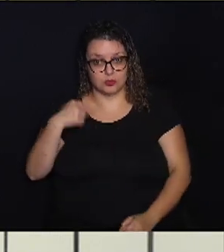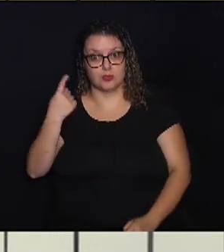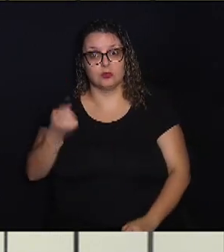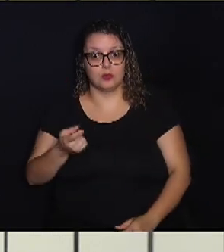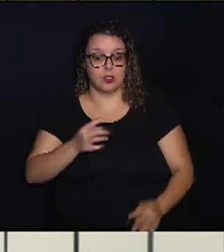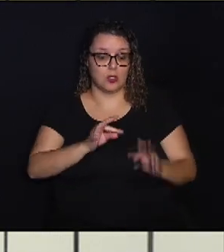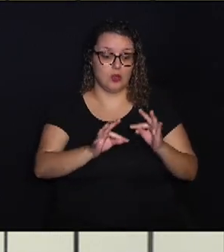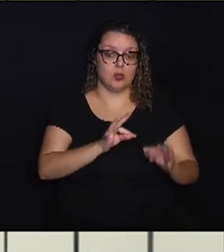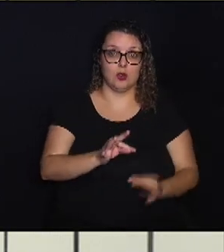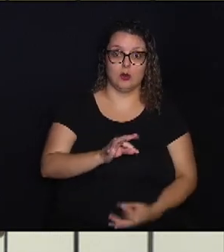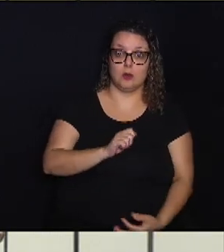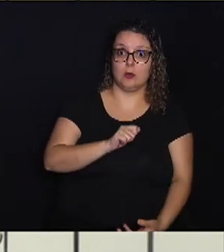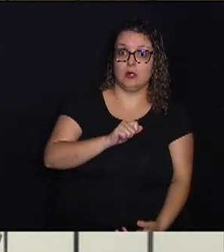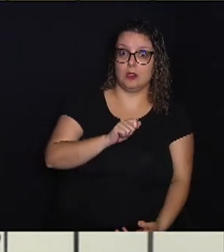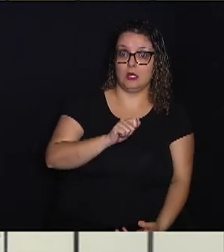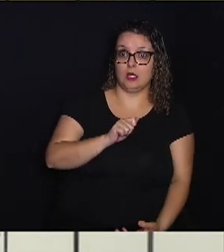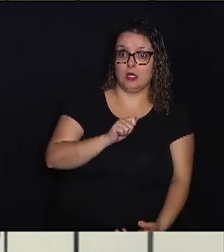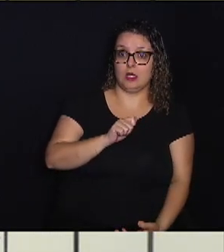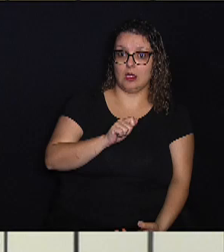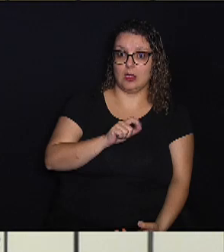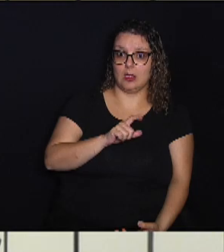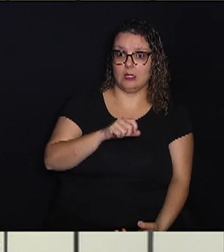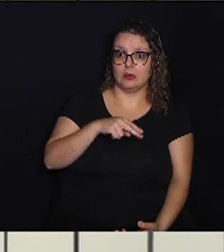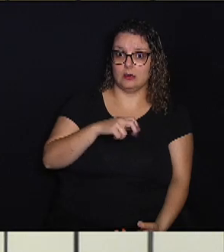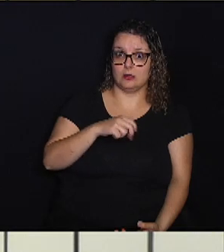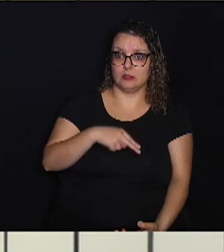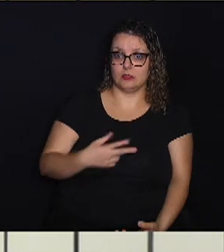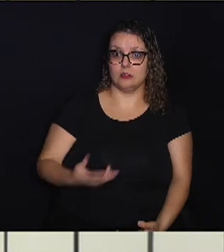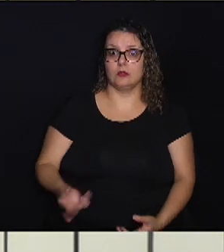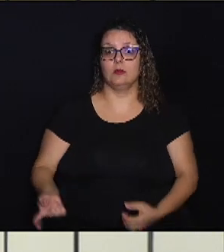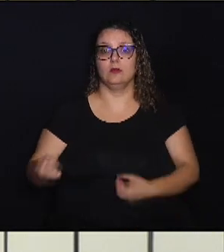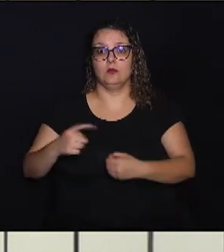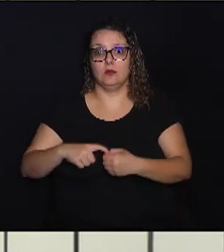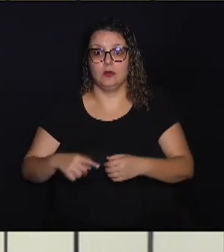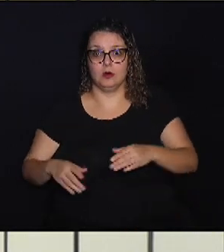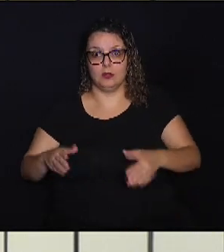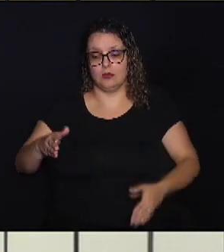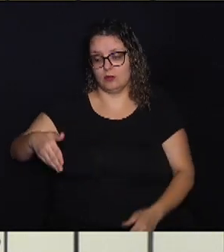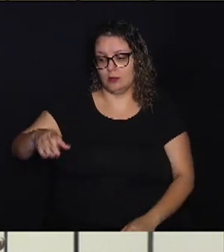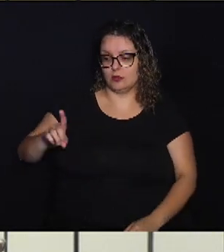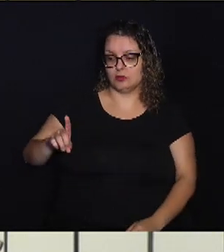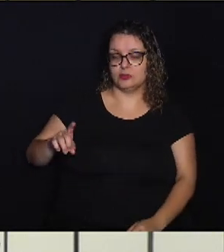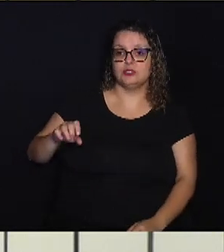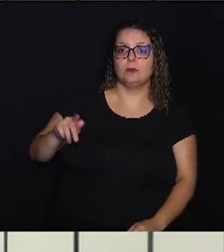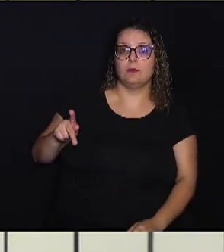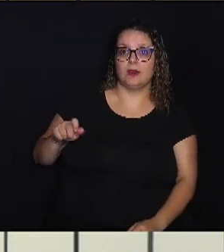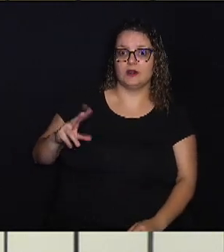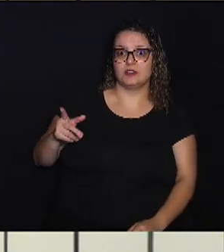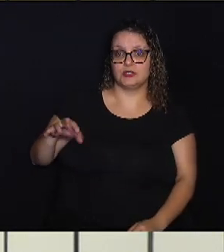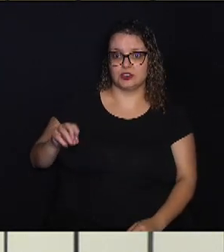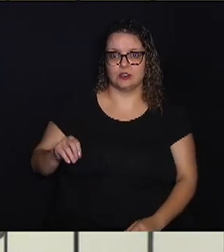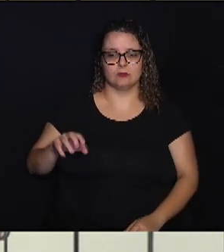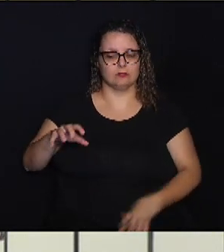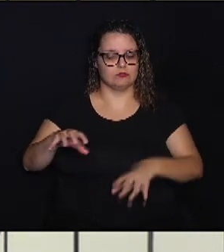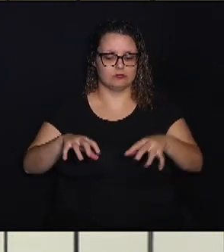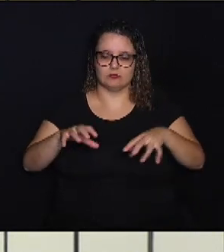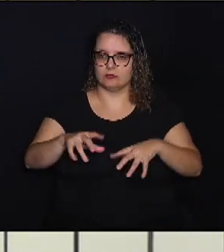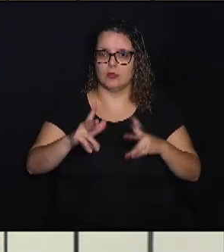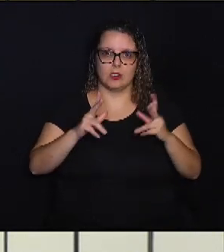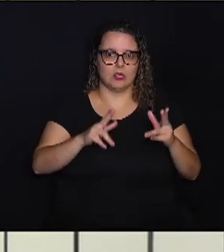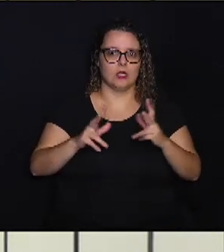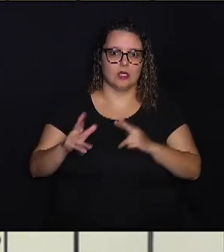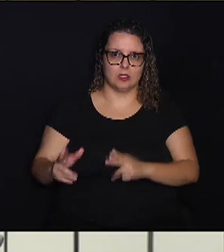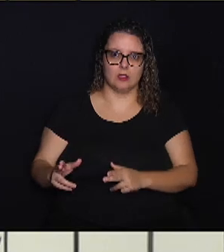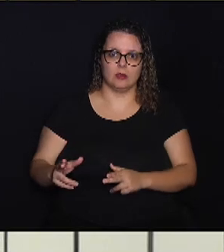técnico Alan Lau deve contar com o retorno do lateral direito Pacheco e no restante deve ser a mesma formação